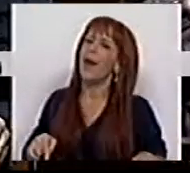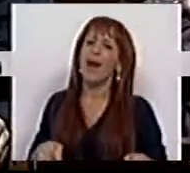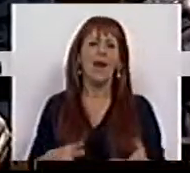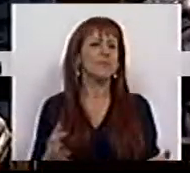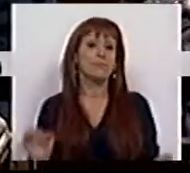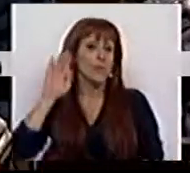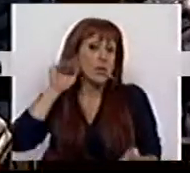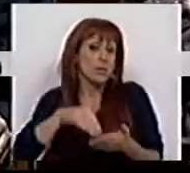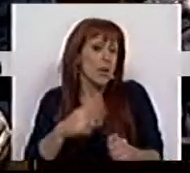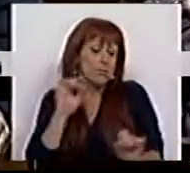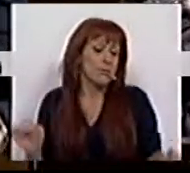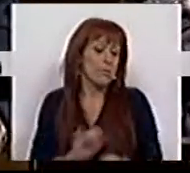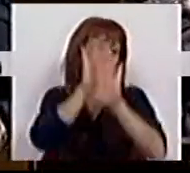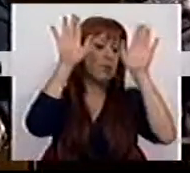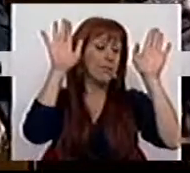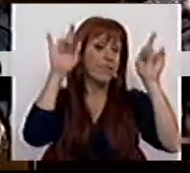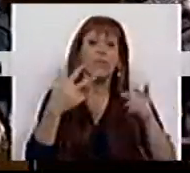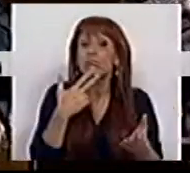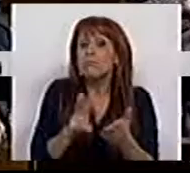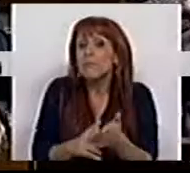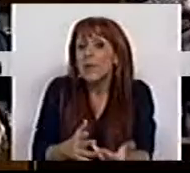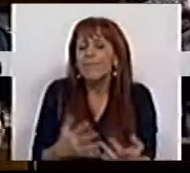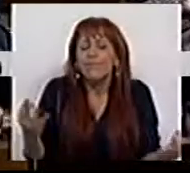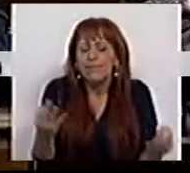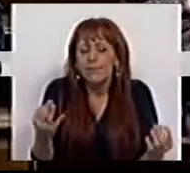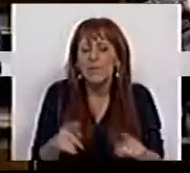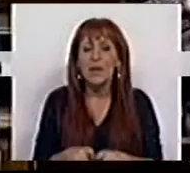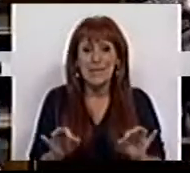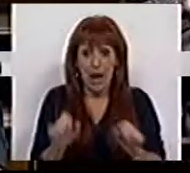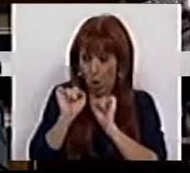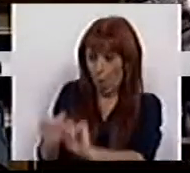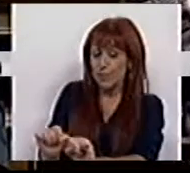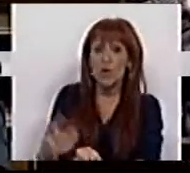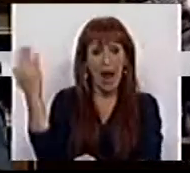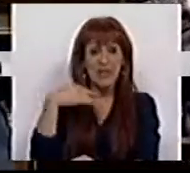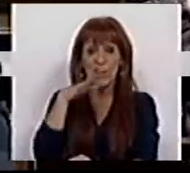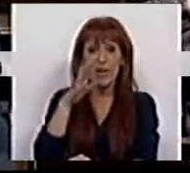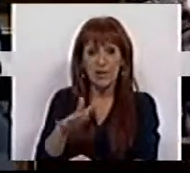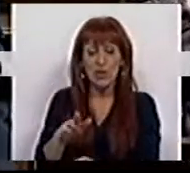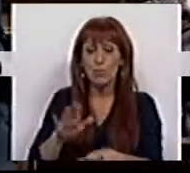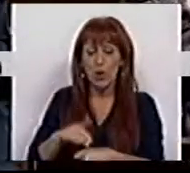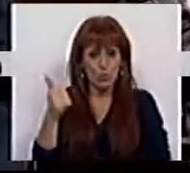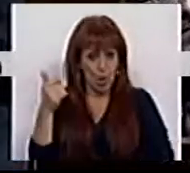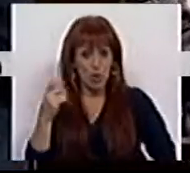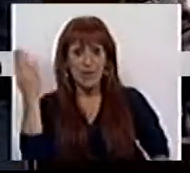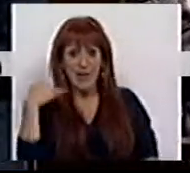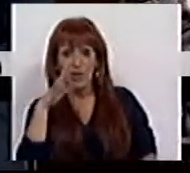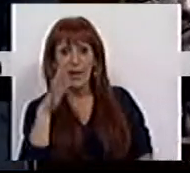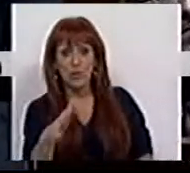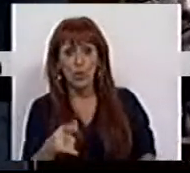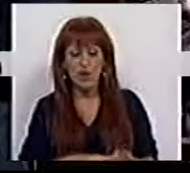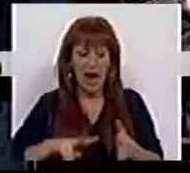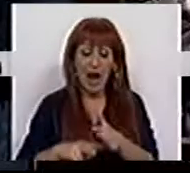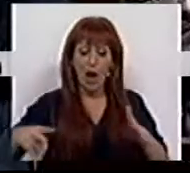é a consequência óbvia e é a verdade. De facto, como a oposição tinha dito, como o Bloco de Esquerda tinha dito,